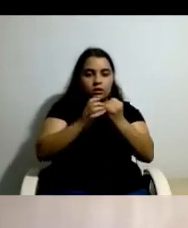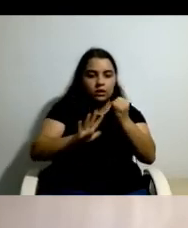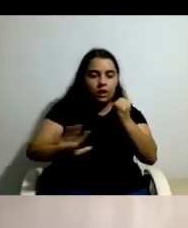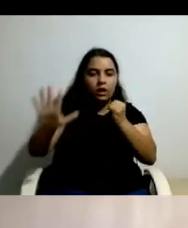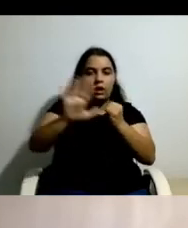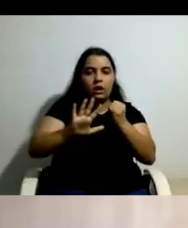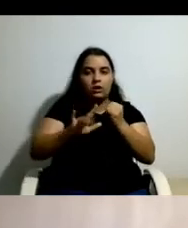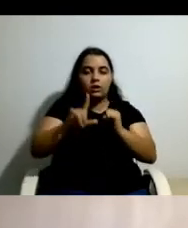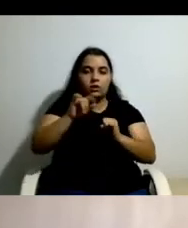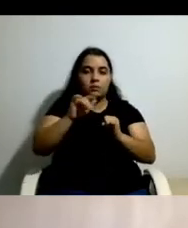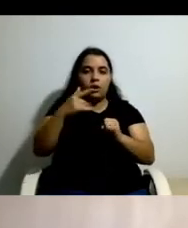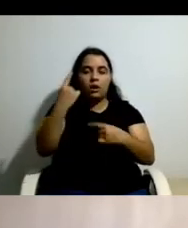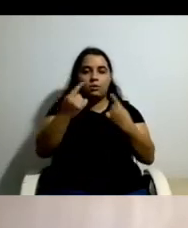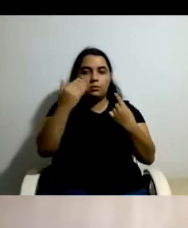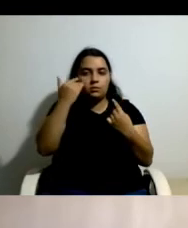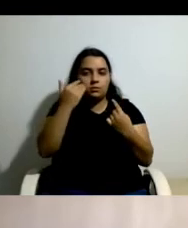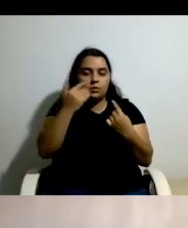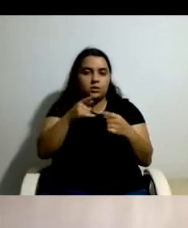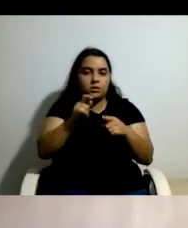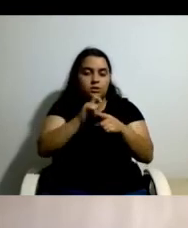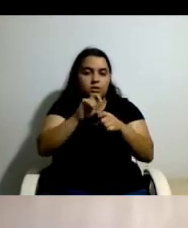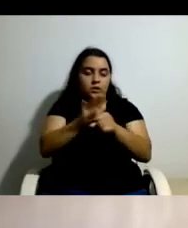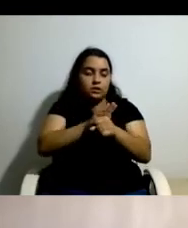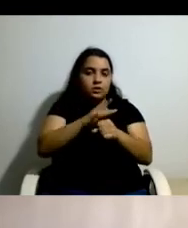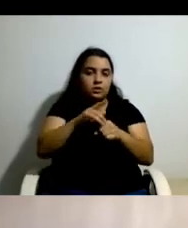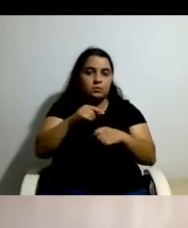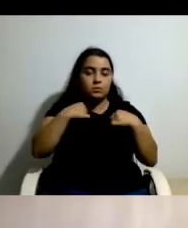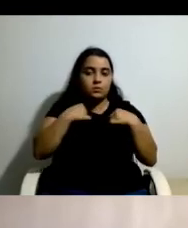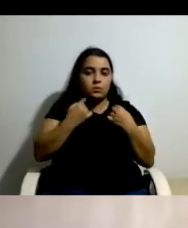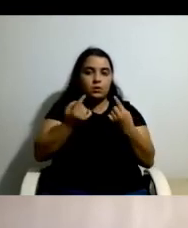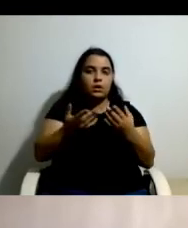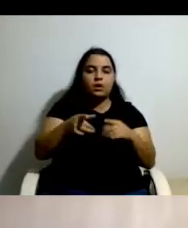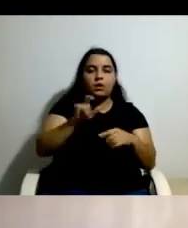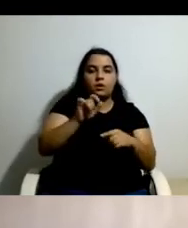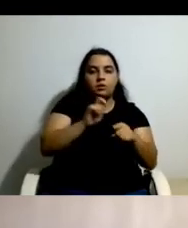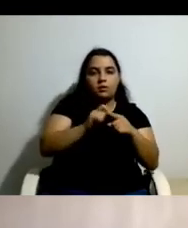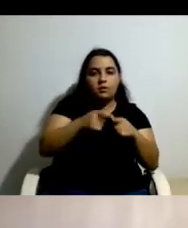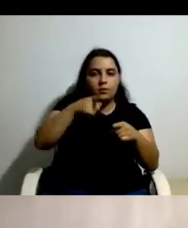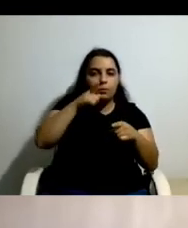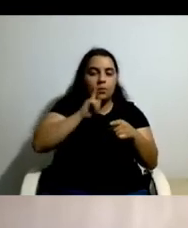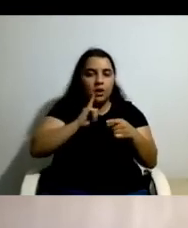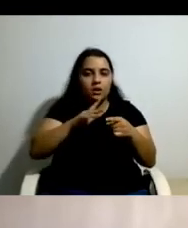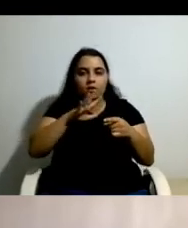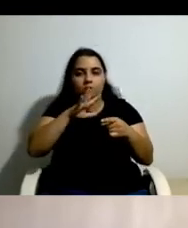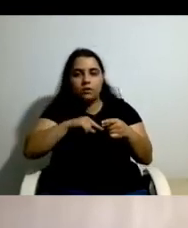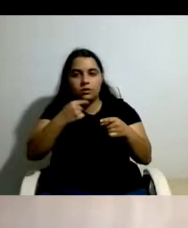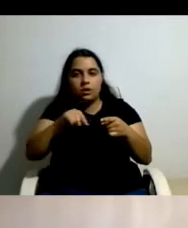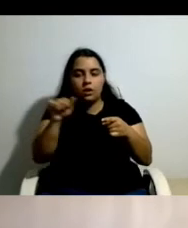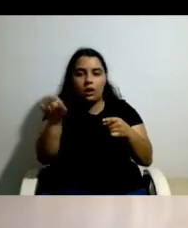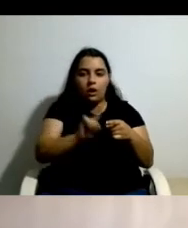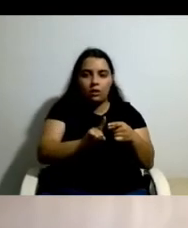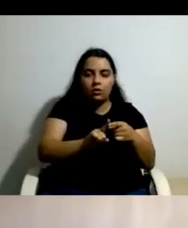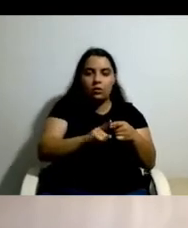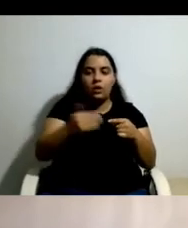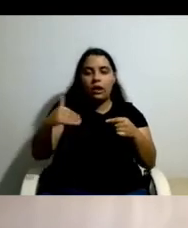mulheres, pessoas sem filhos, sem elevada ativa, formação superior e incapacidade motora, que não representam todas as pessoas com